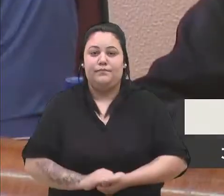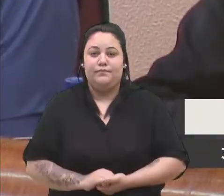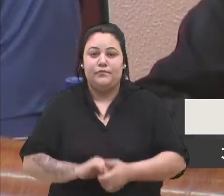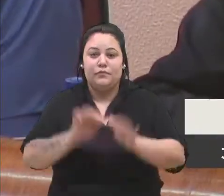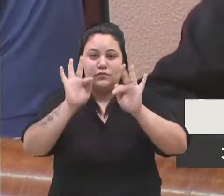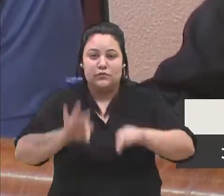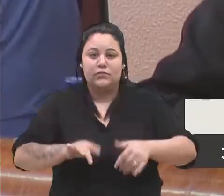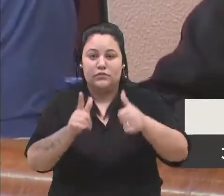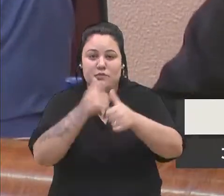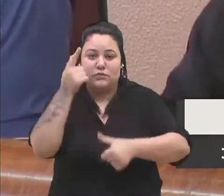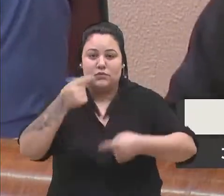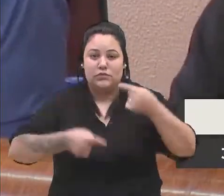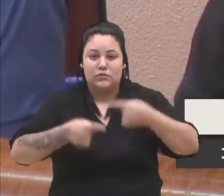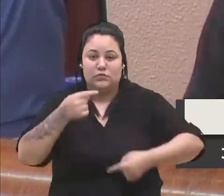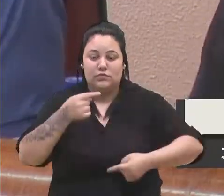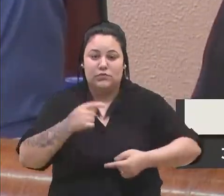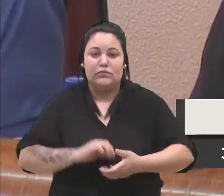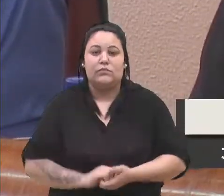encerrada a primeira discussão,